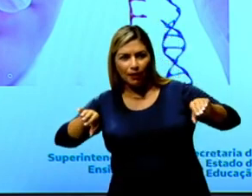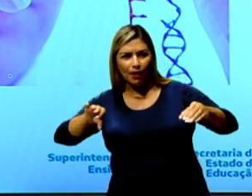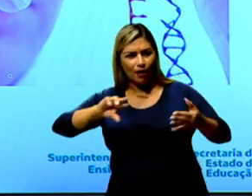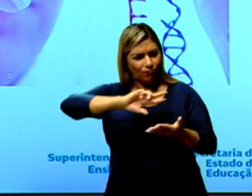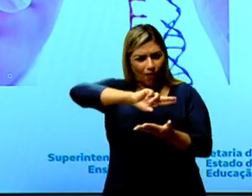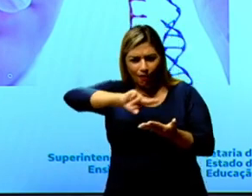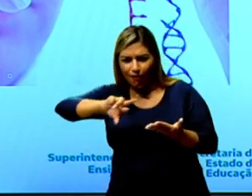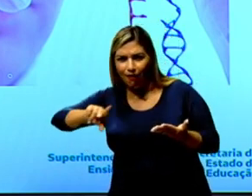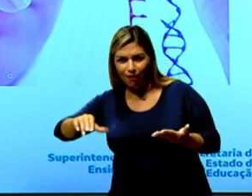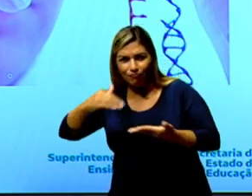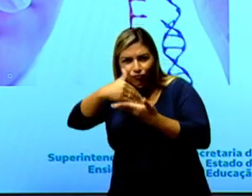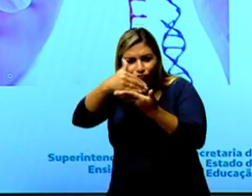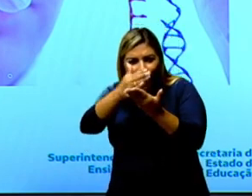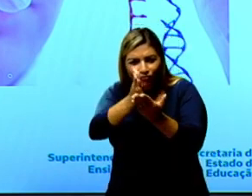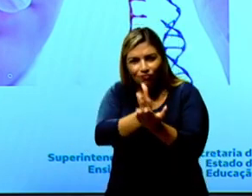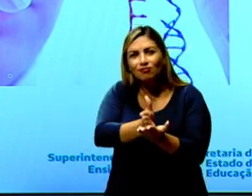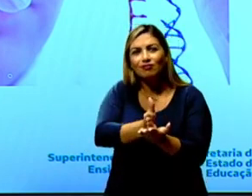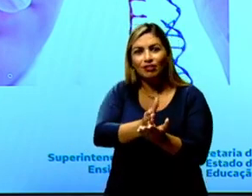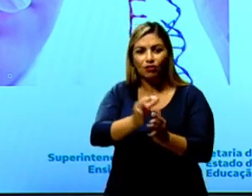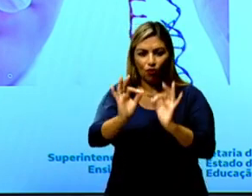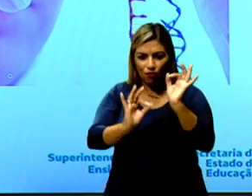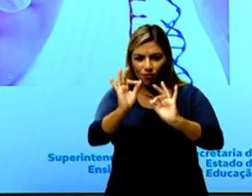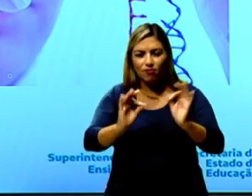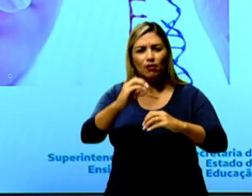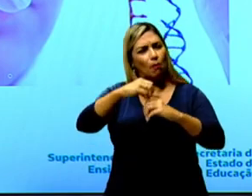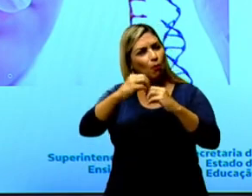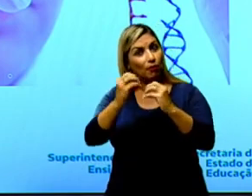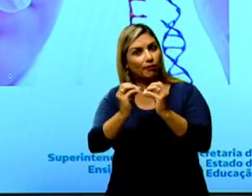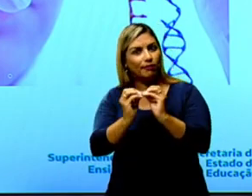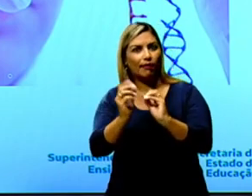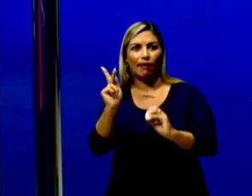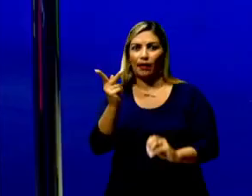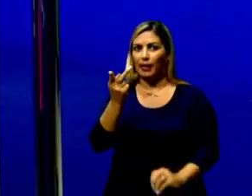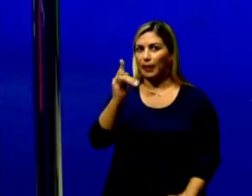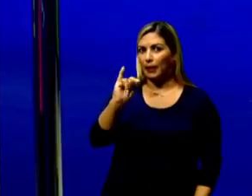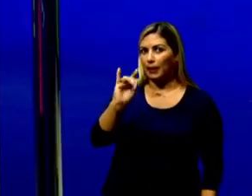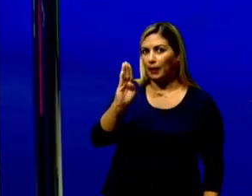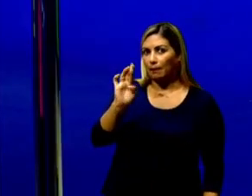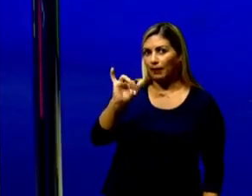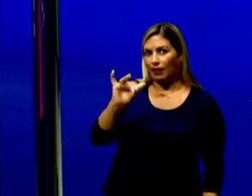multiplicar genes e construir moléculas híbridas de DNA.